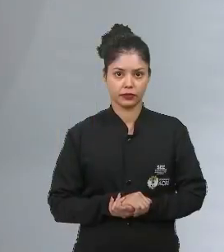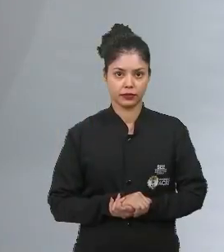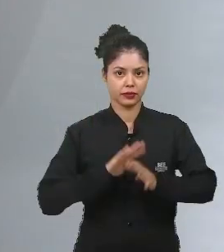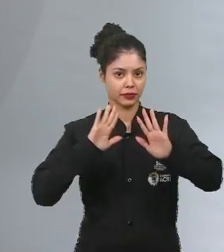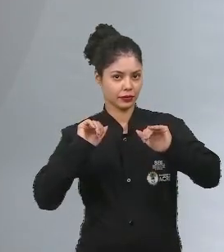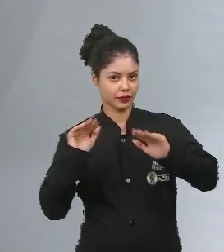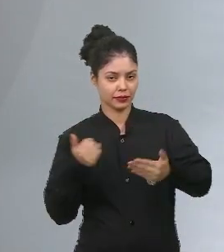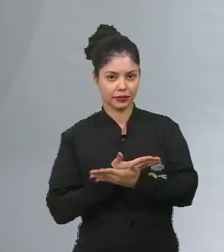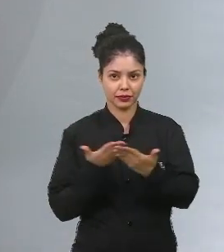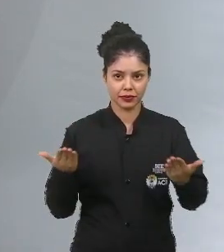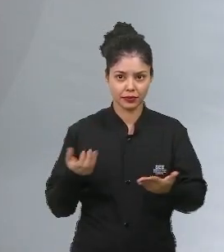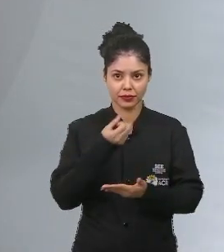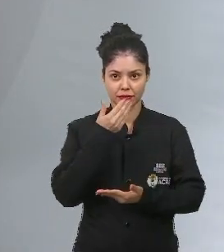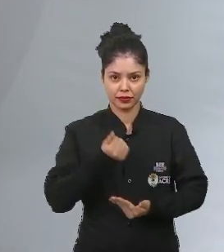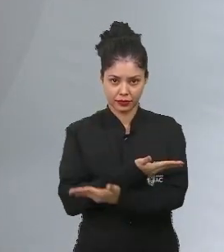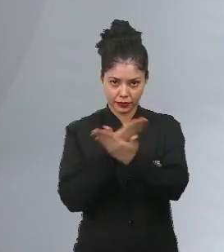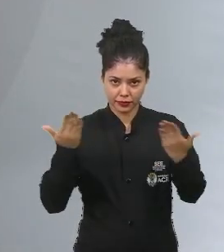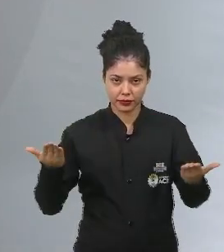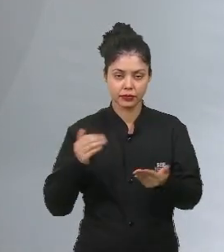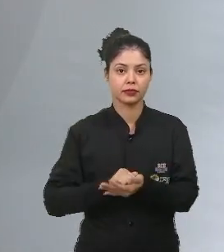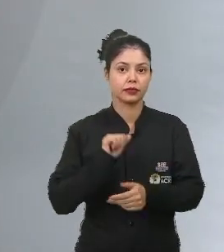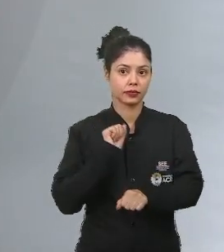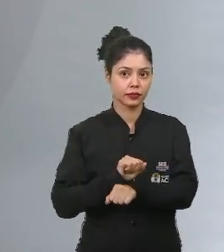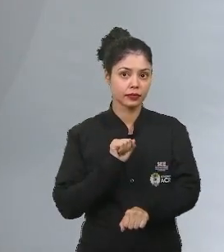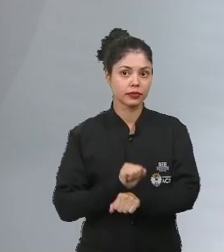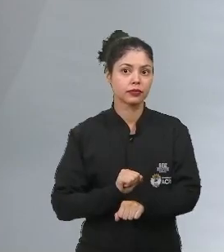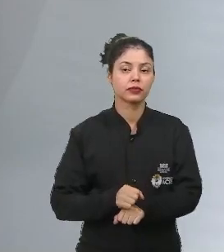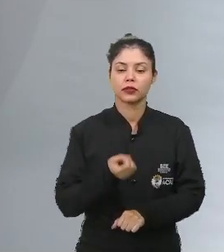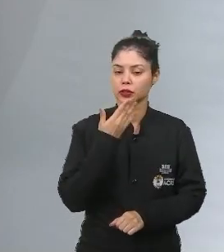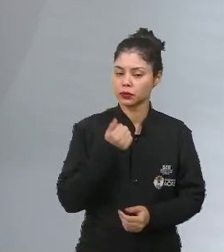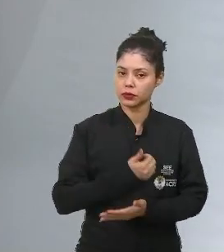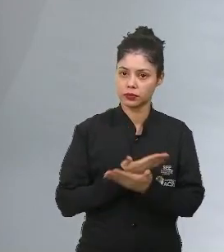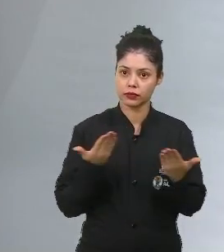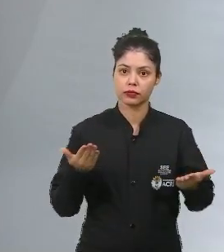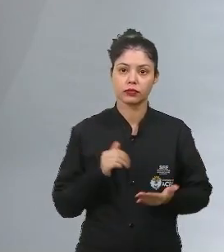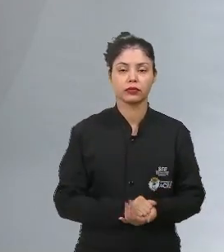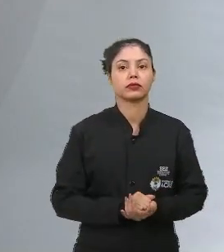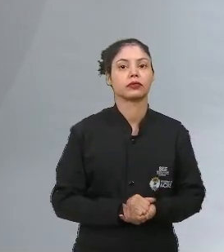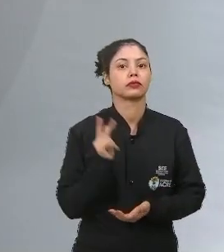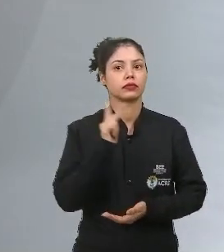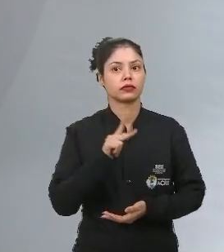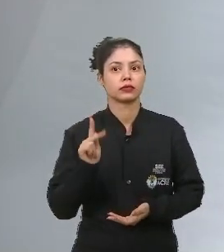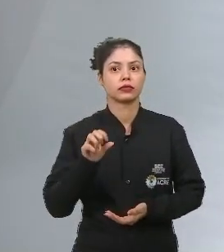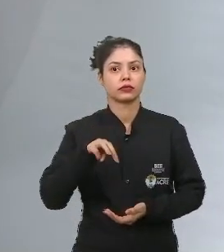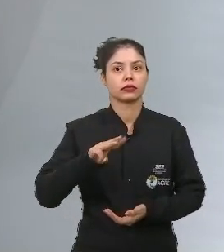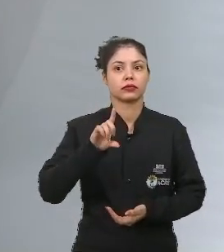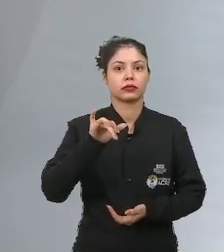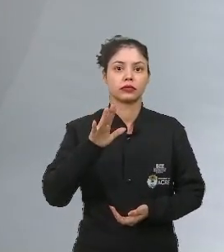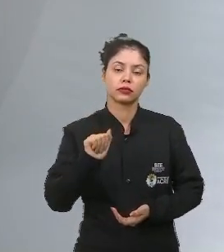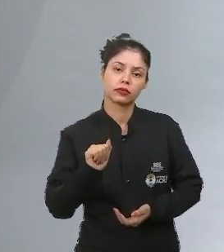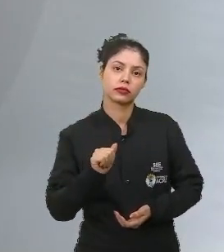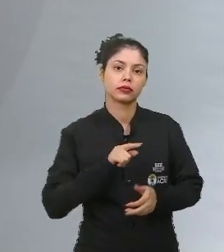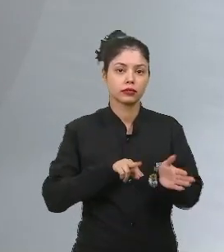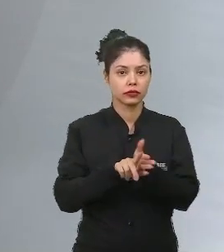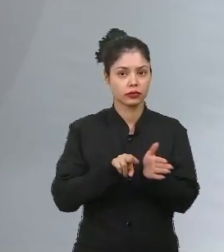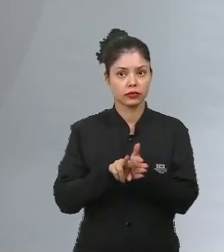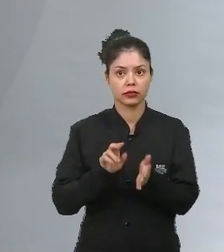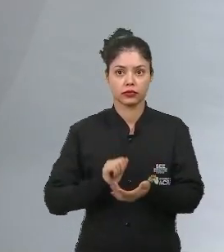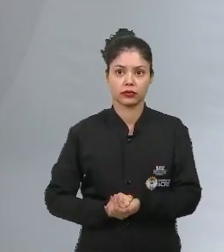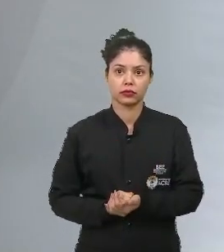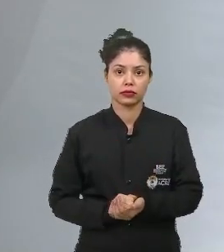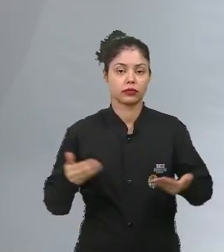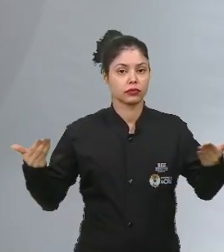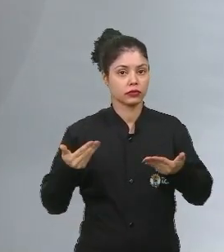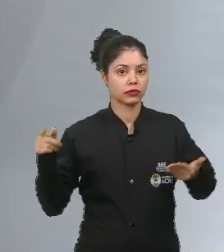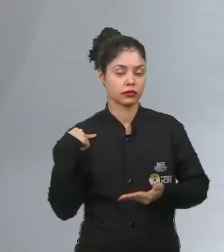Olá pessoal, tudo bem com vocês? Espero que vocês estejam bem. Eu sou o professor Mab de Biologia e